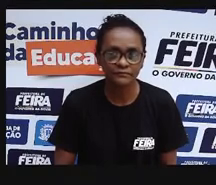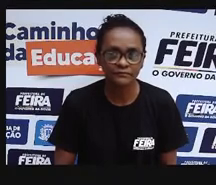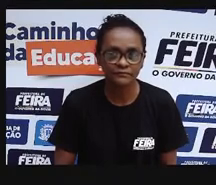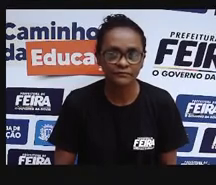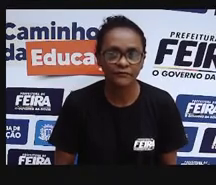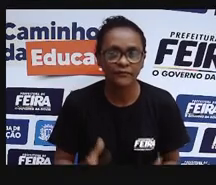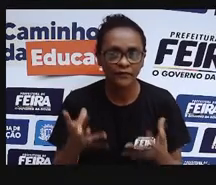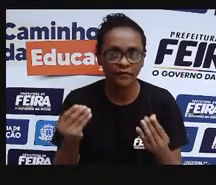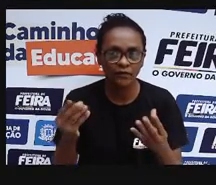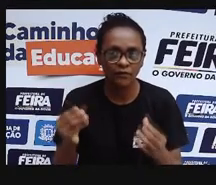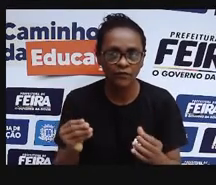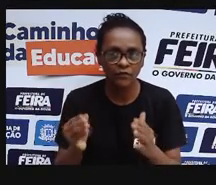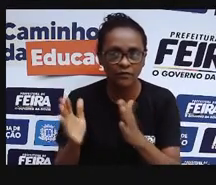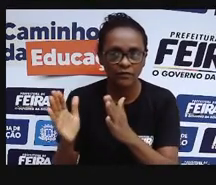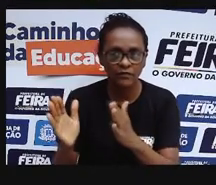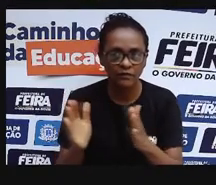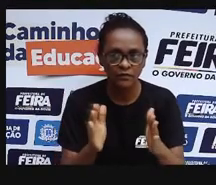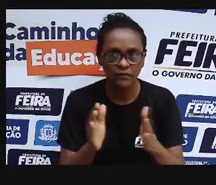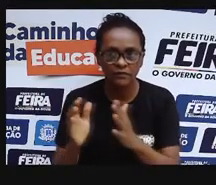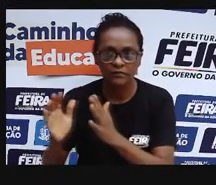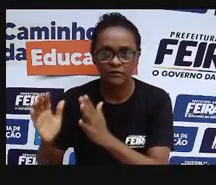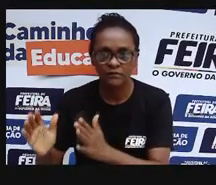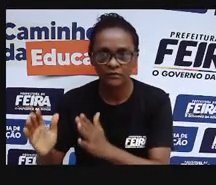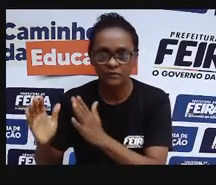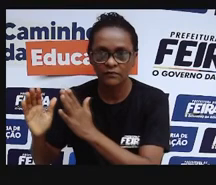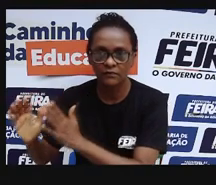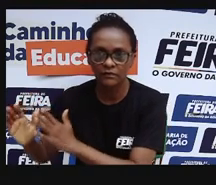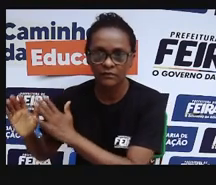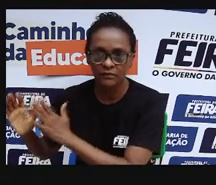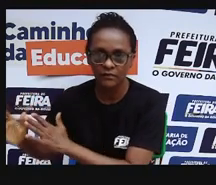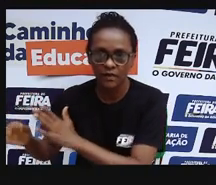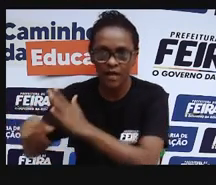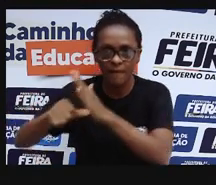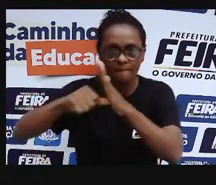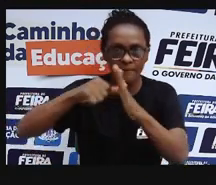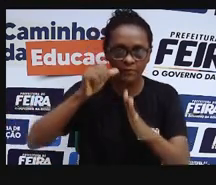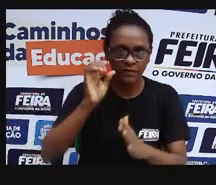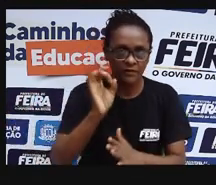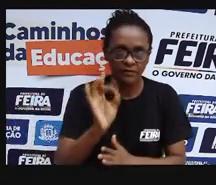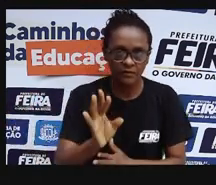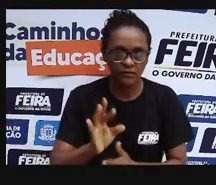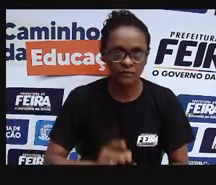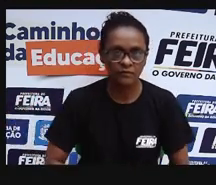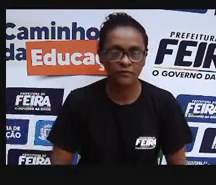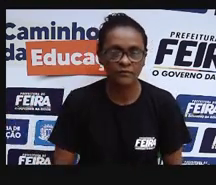etapas nesse jogo. Nós vamos jogar apenas a primeira etapa, ok?